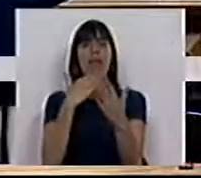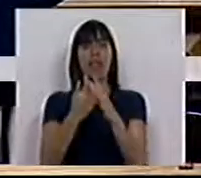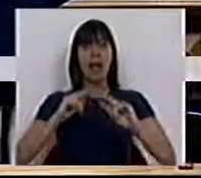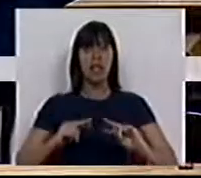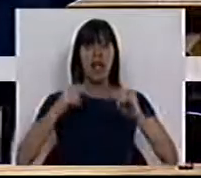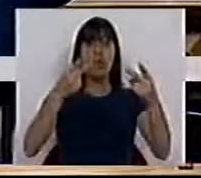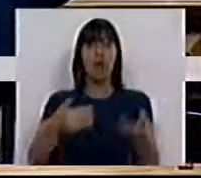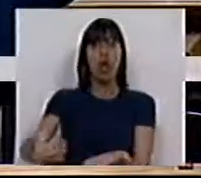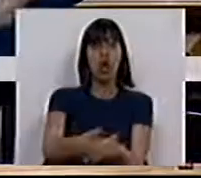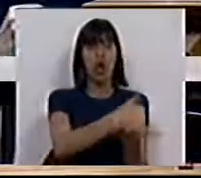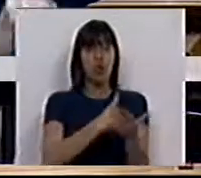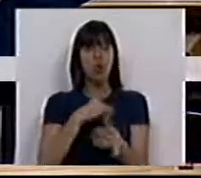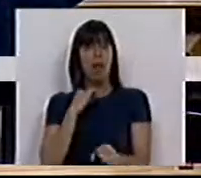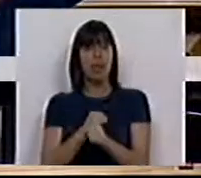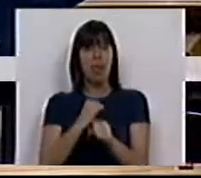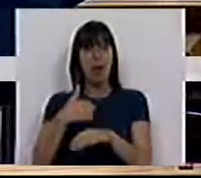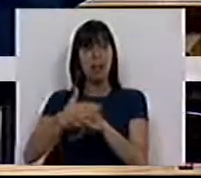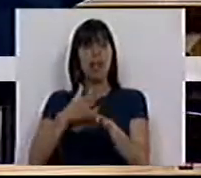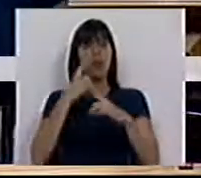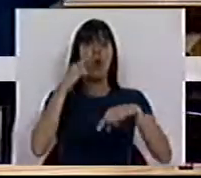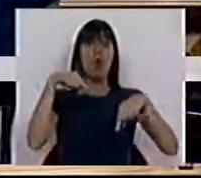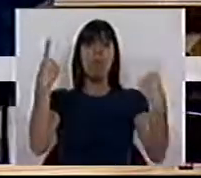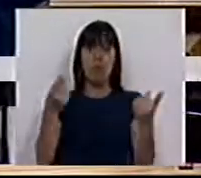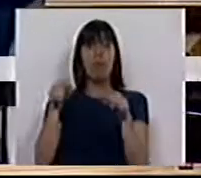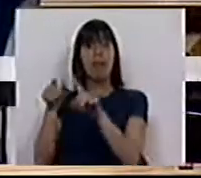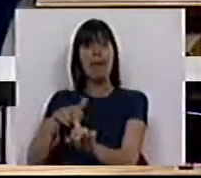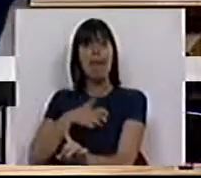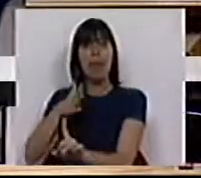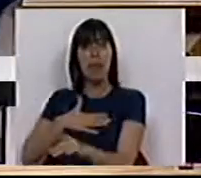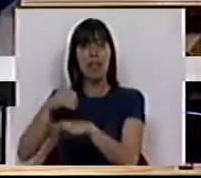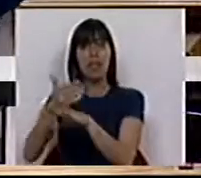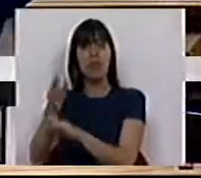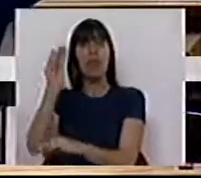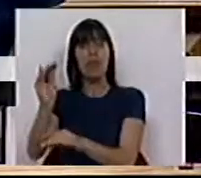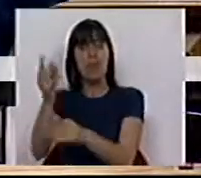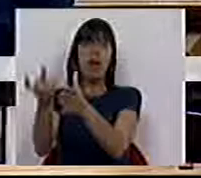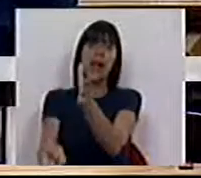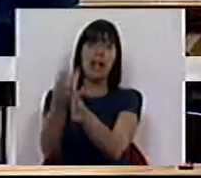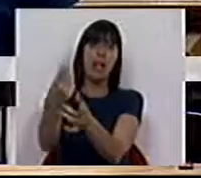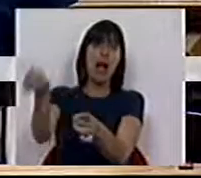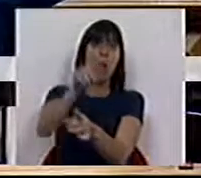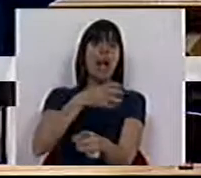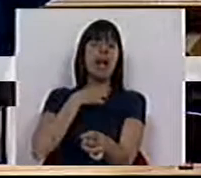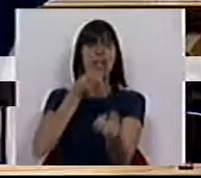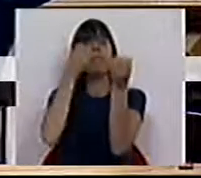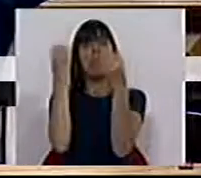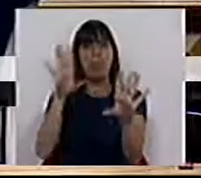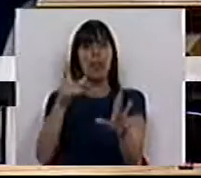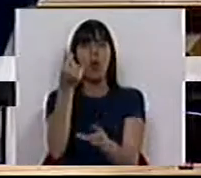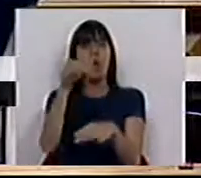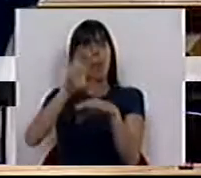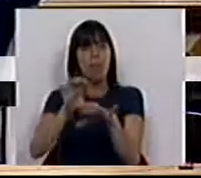transferir recursos do trabalho do setor público para as empresas do setor financeiro que criaram a crise e perderam